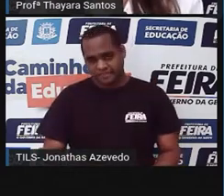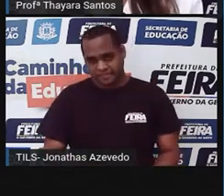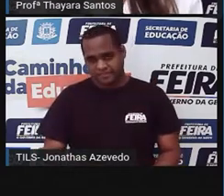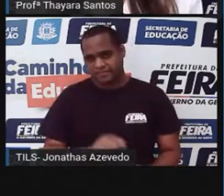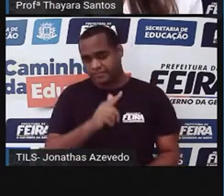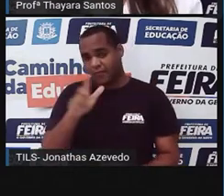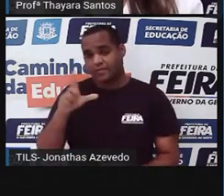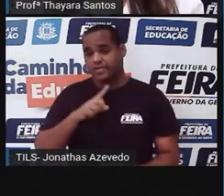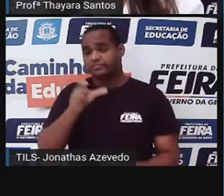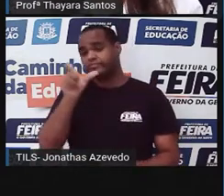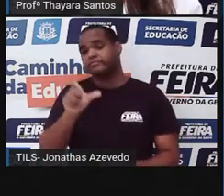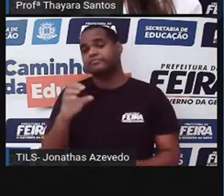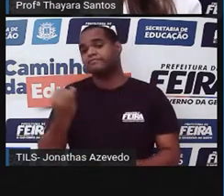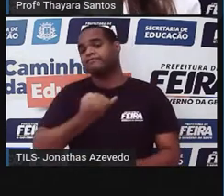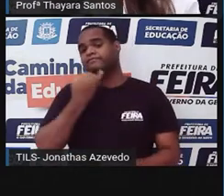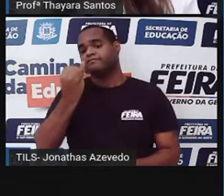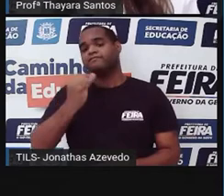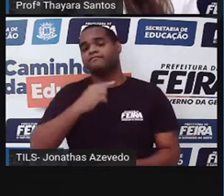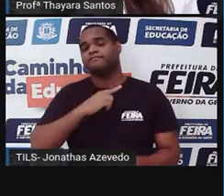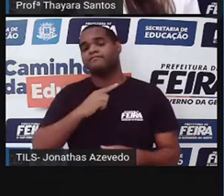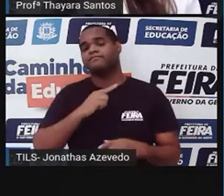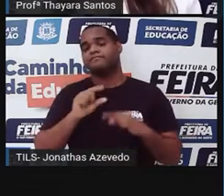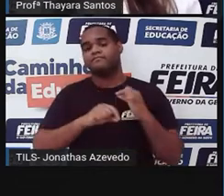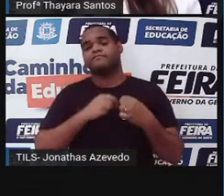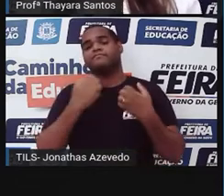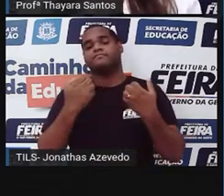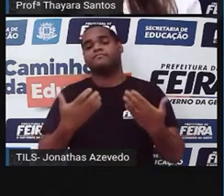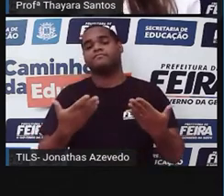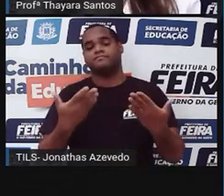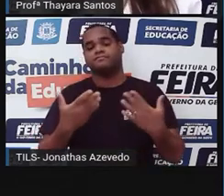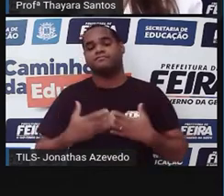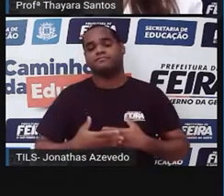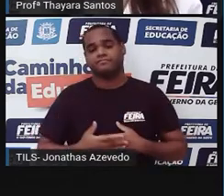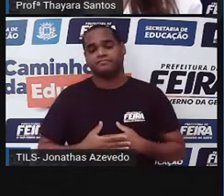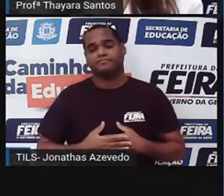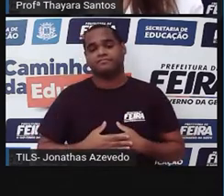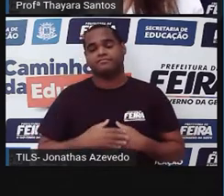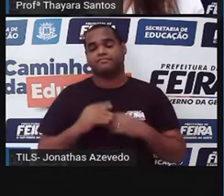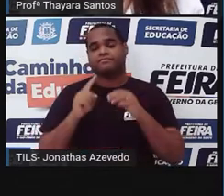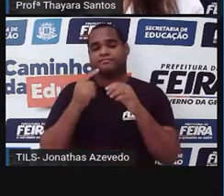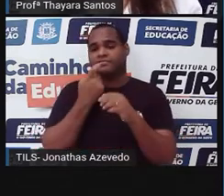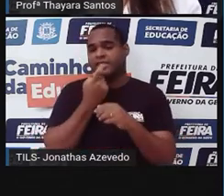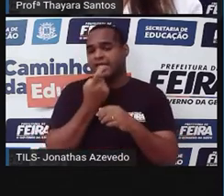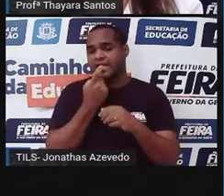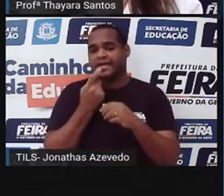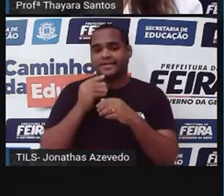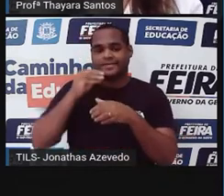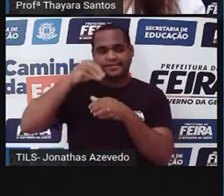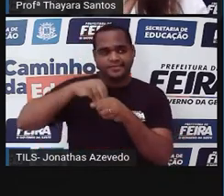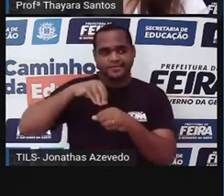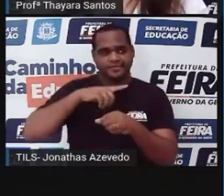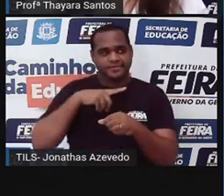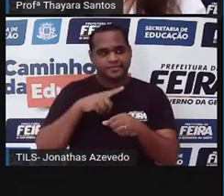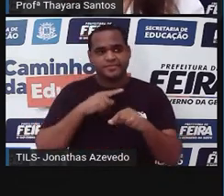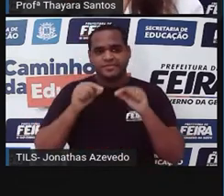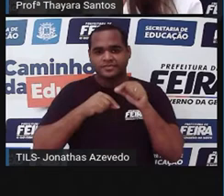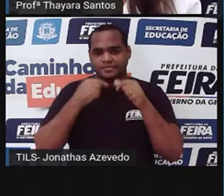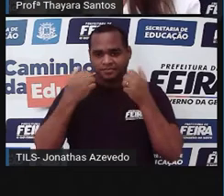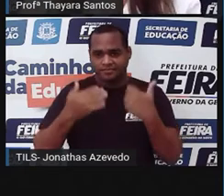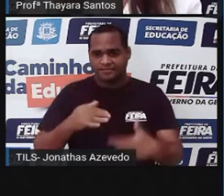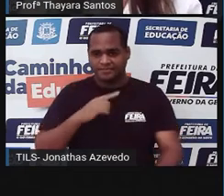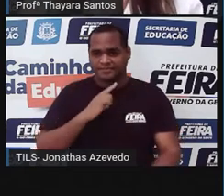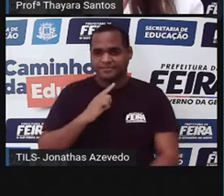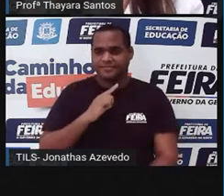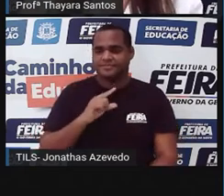característica muito marcante dos equinodermos é que eles apresentam um esqueleto interno, por isso que a gente chama de endoesqueleto